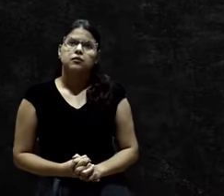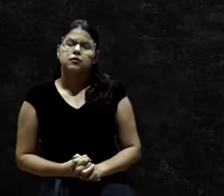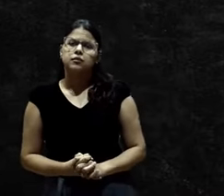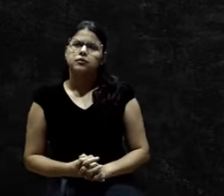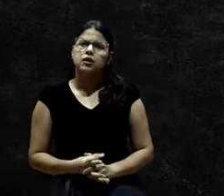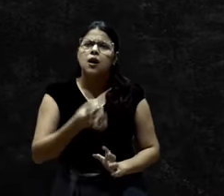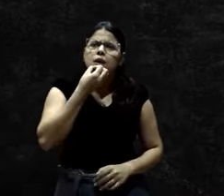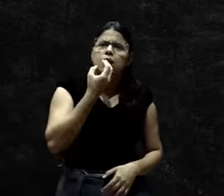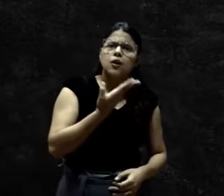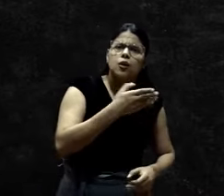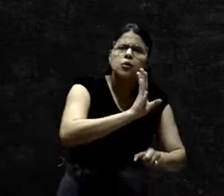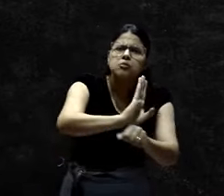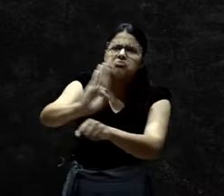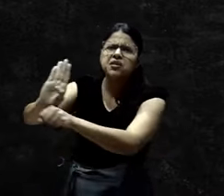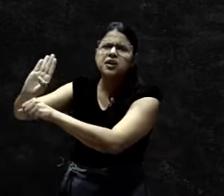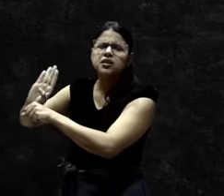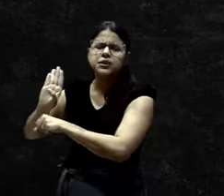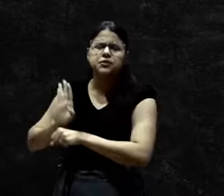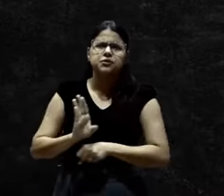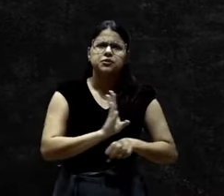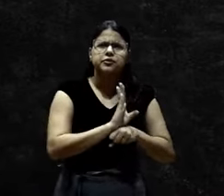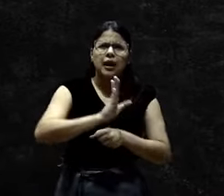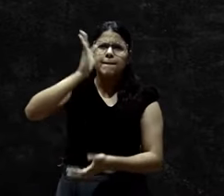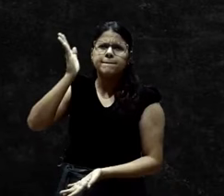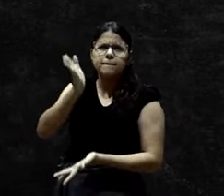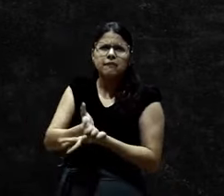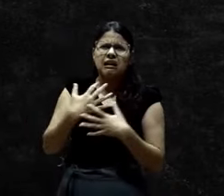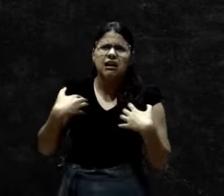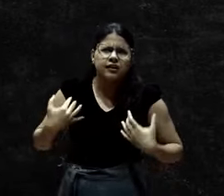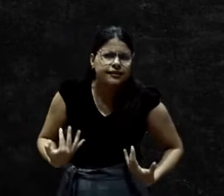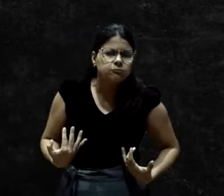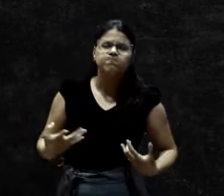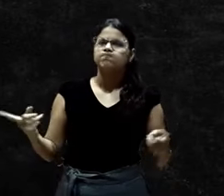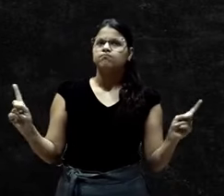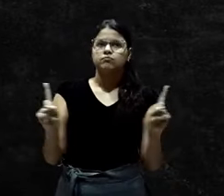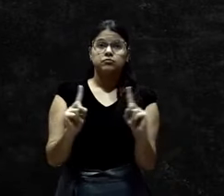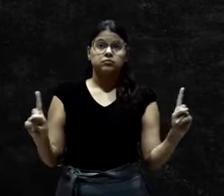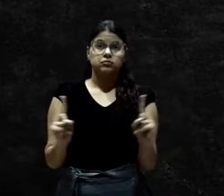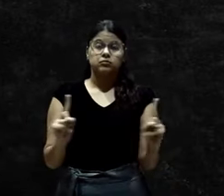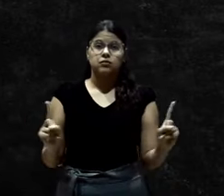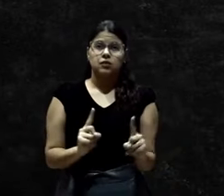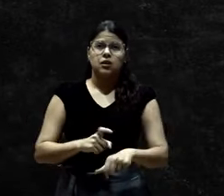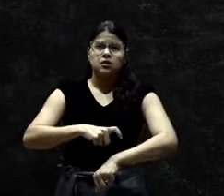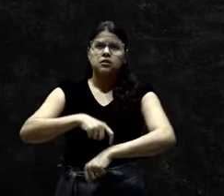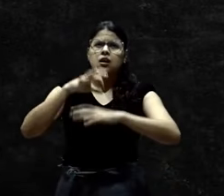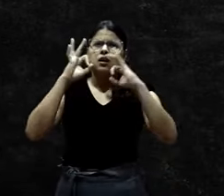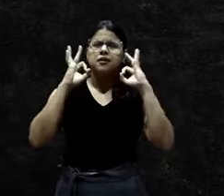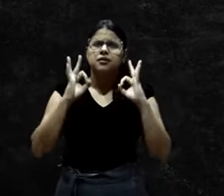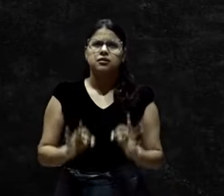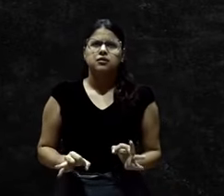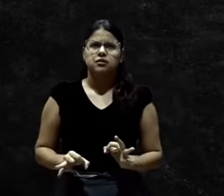E não nos cansemos de fazer o bem. Porque no tempo certo,